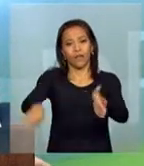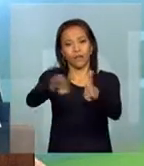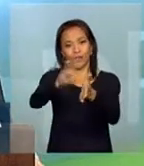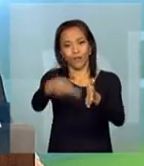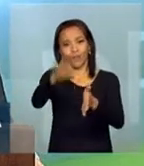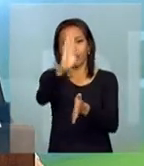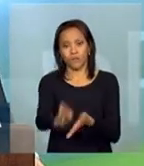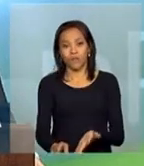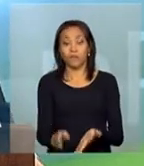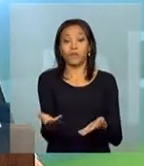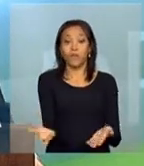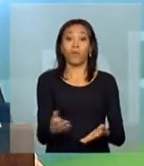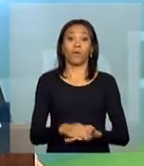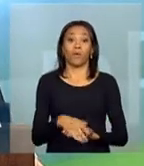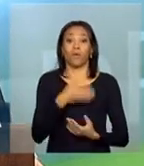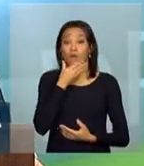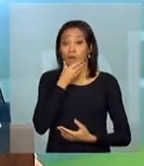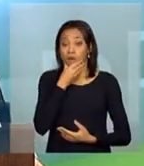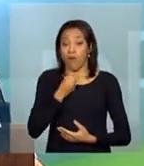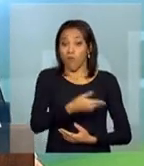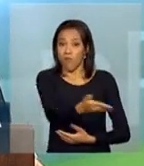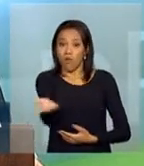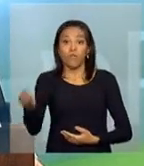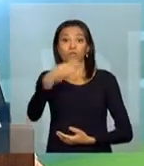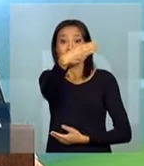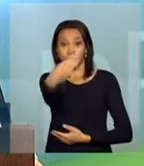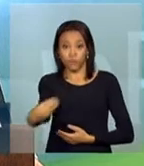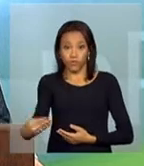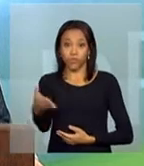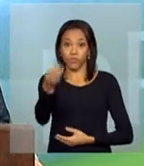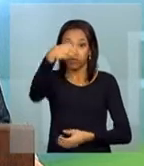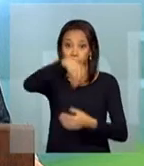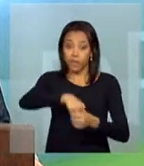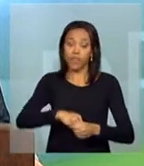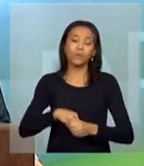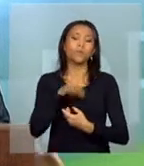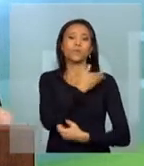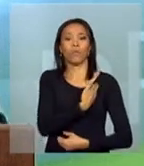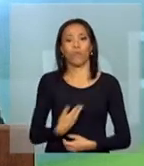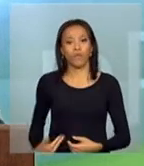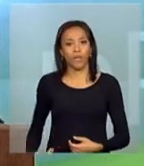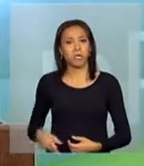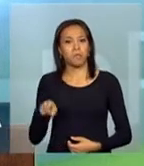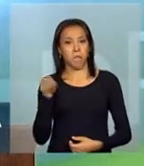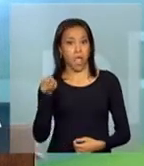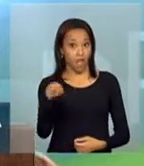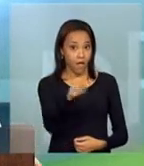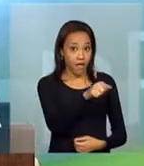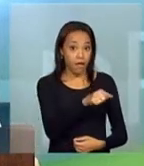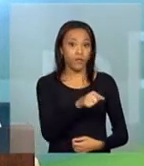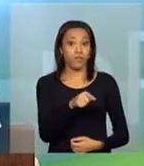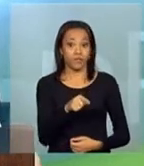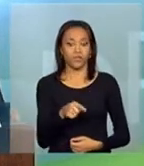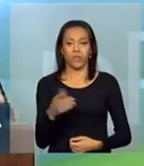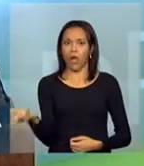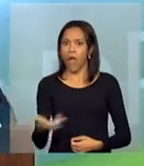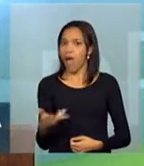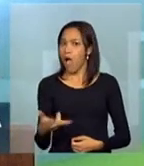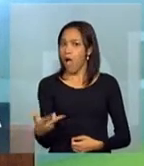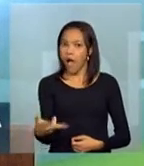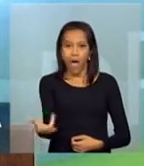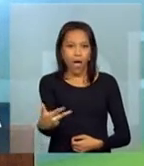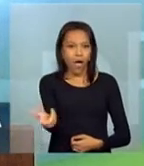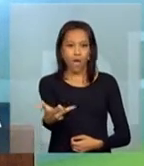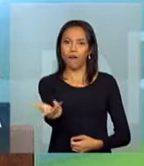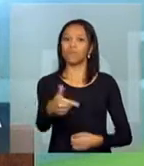Os ministros do governo, eles agiram de uma forma bastante acelerada para